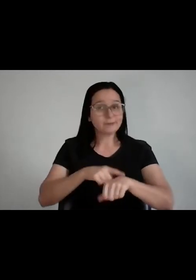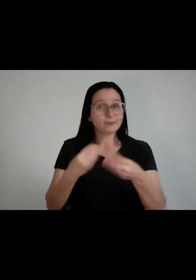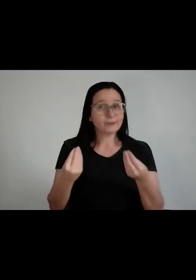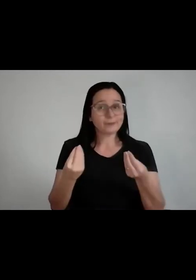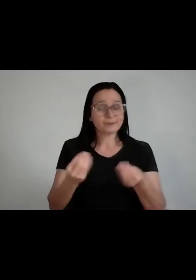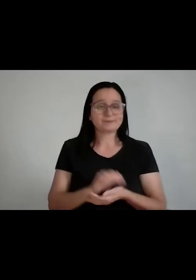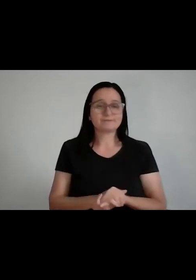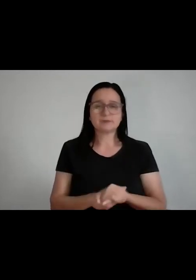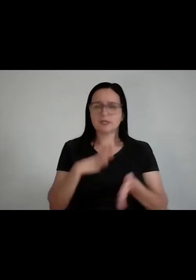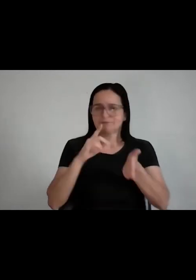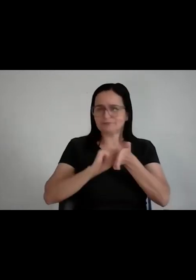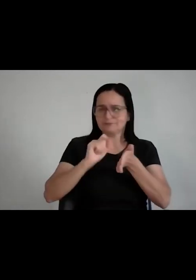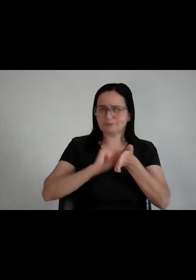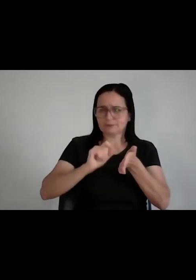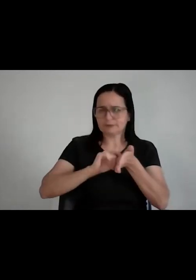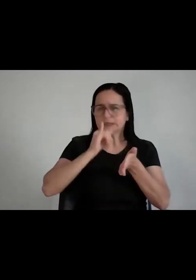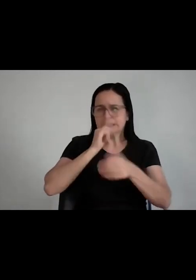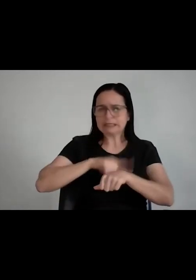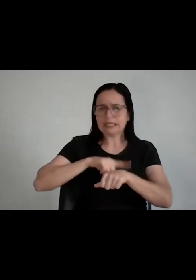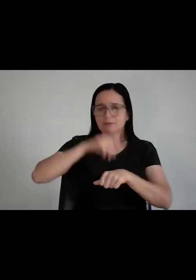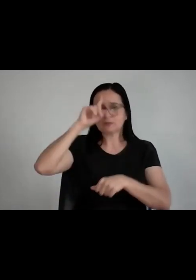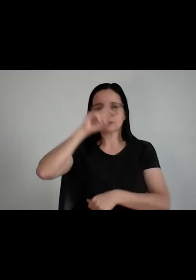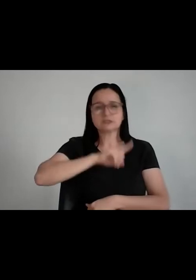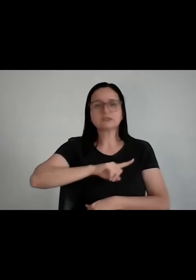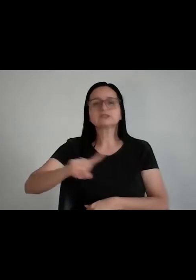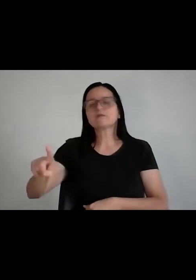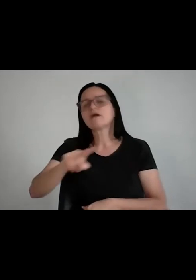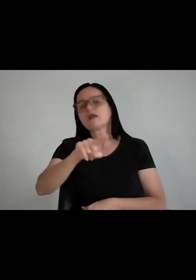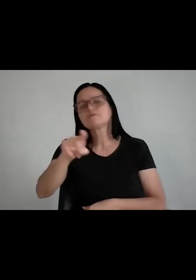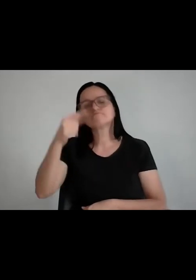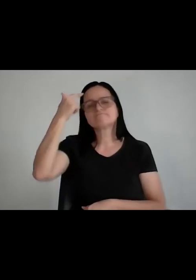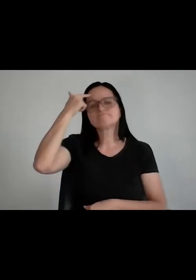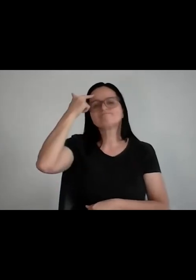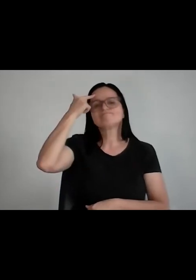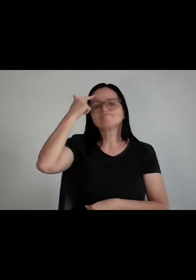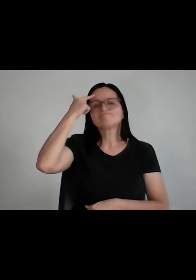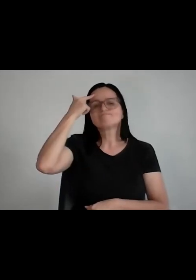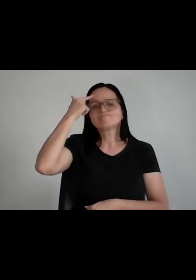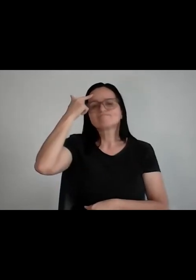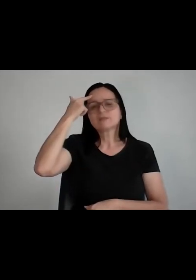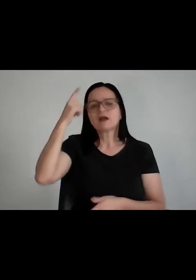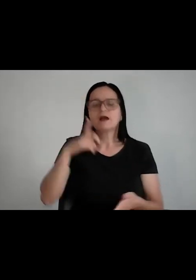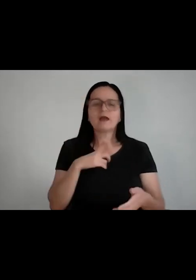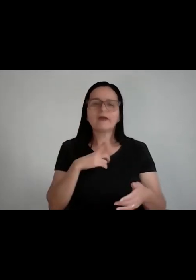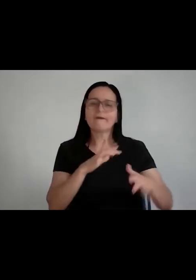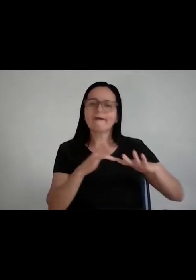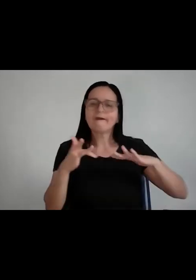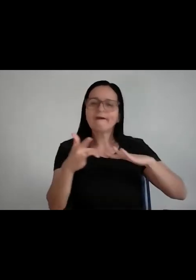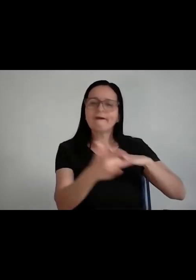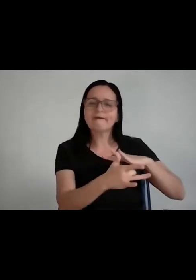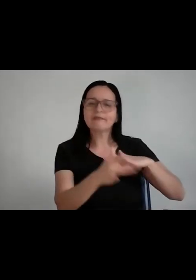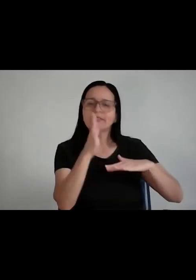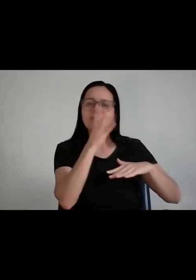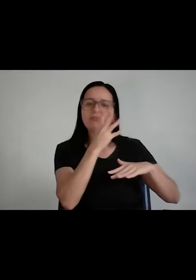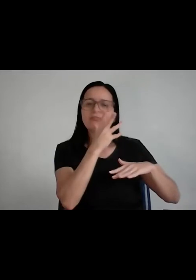anotar o seu tempo durante uma semana, que eu tenho certeza que você vai perceber que você está passando mais tempo na rede social que você deveria, porque tem